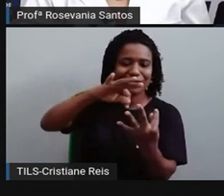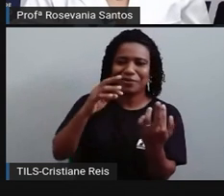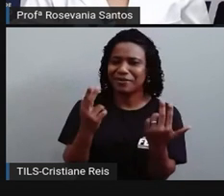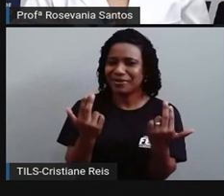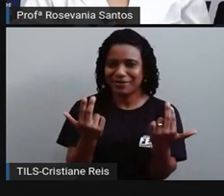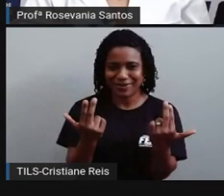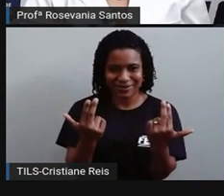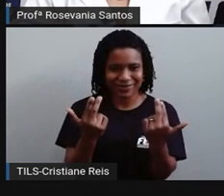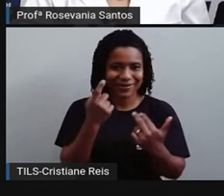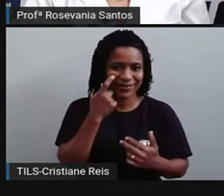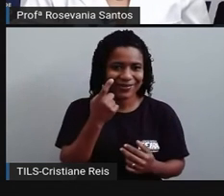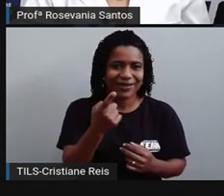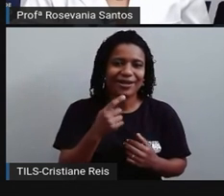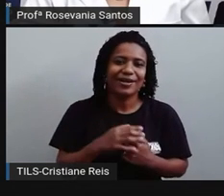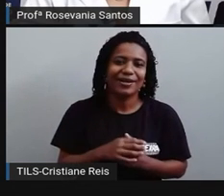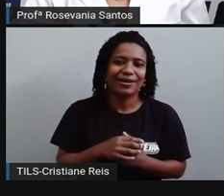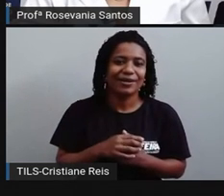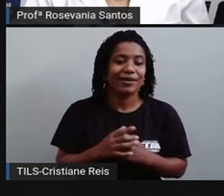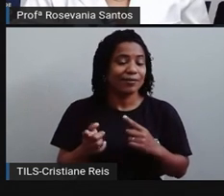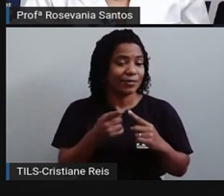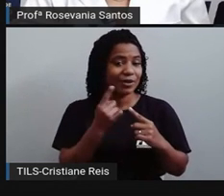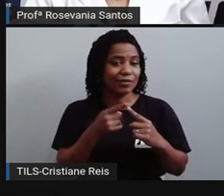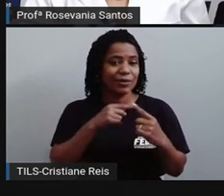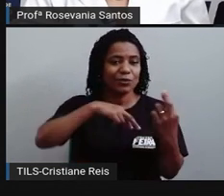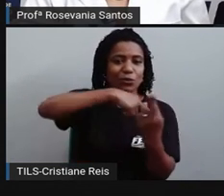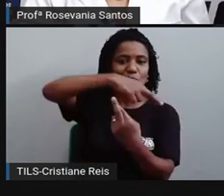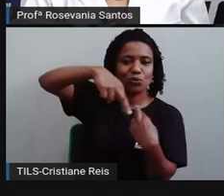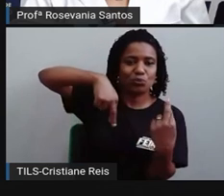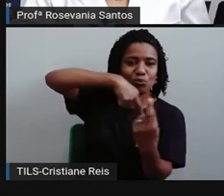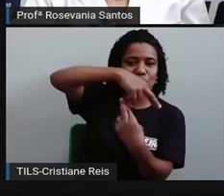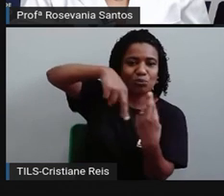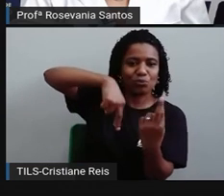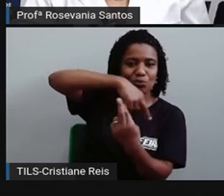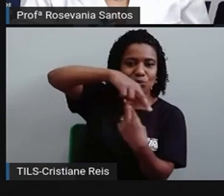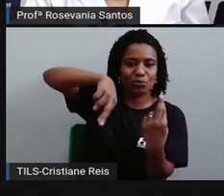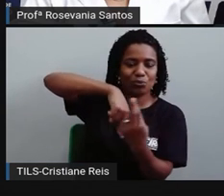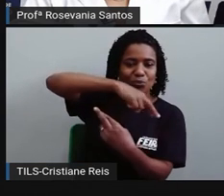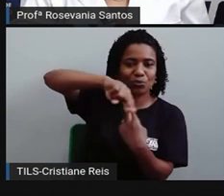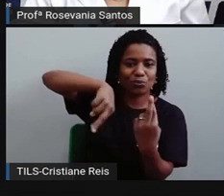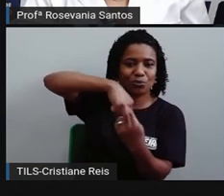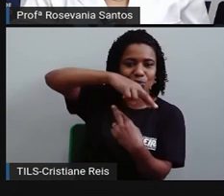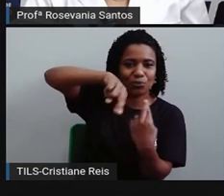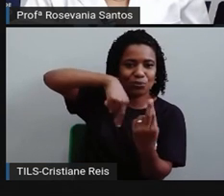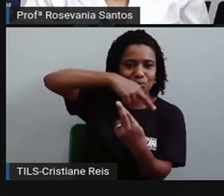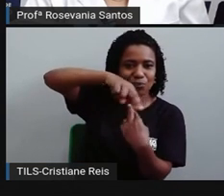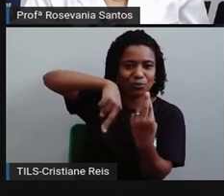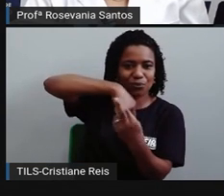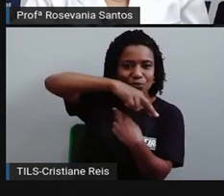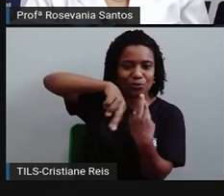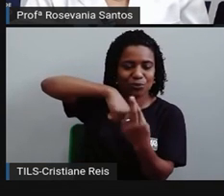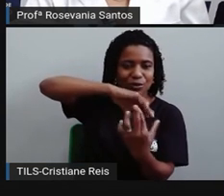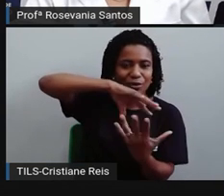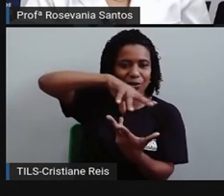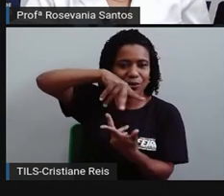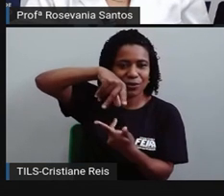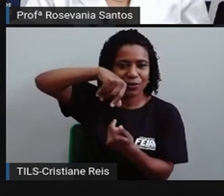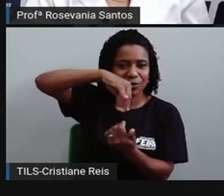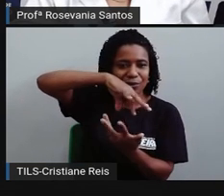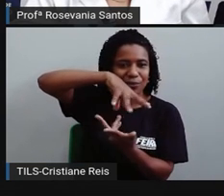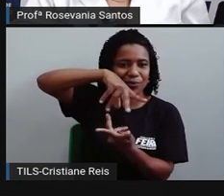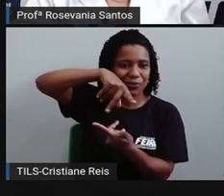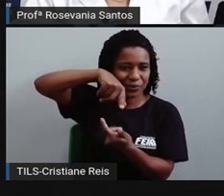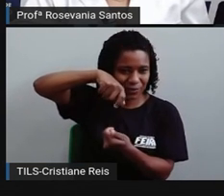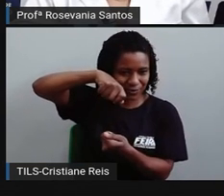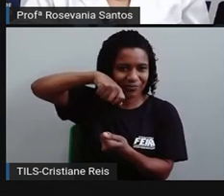tenho aqui o movimento de rotação, que é esse que ele está girando em torno do seu próprio eixo, que é aproximadamente, né? Quase